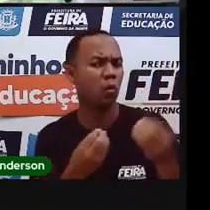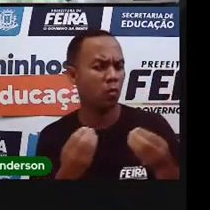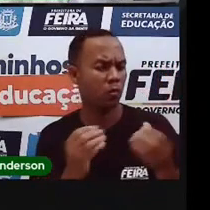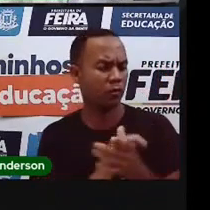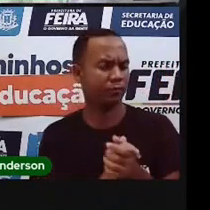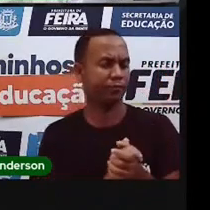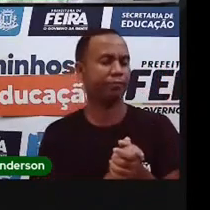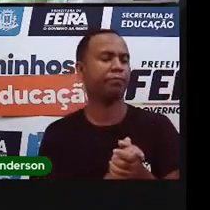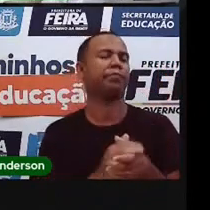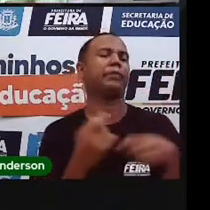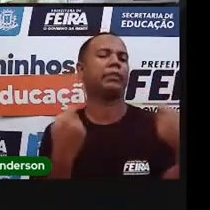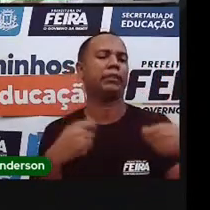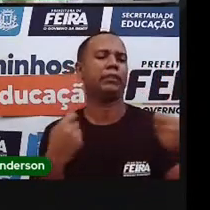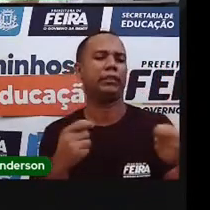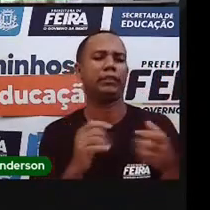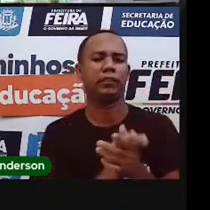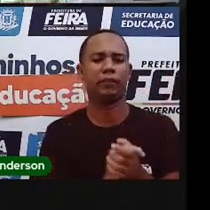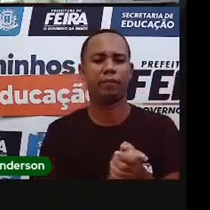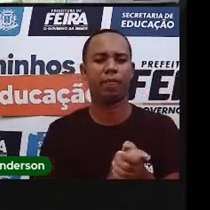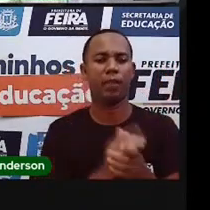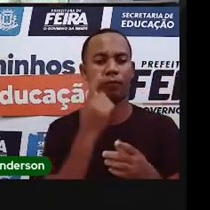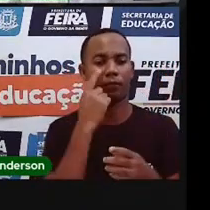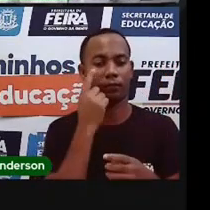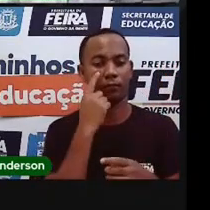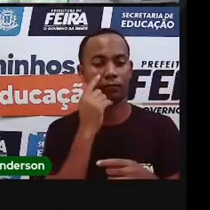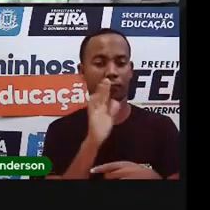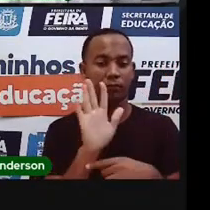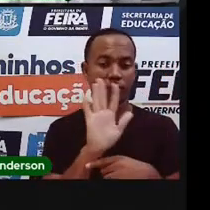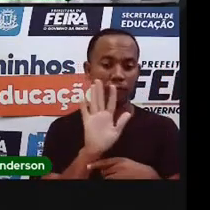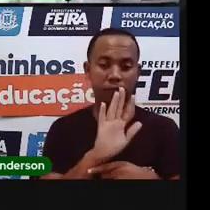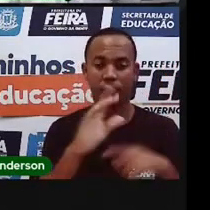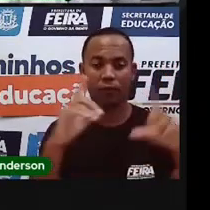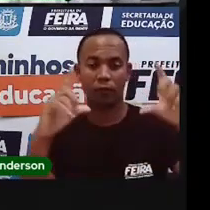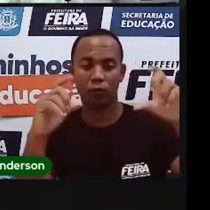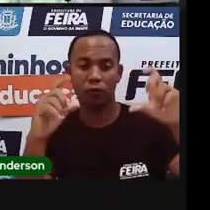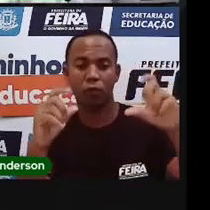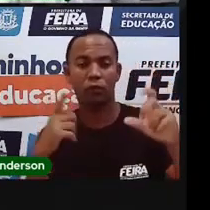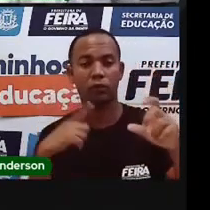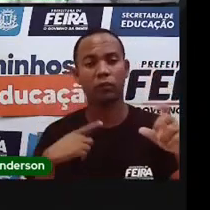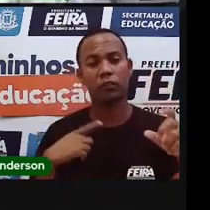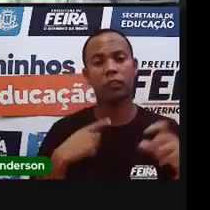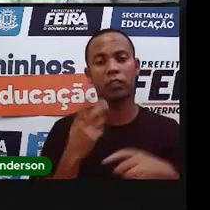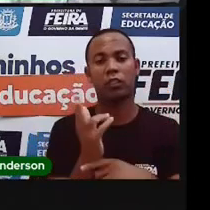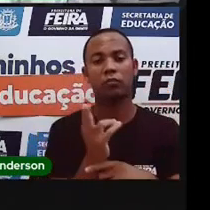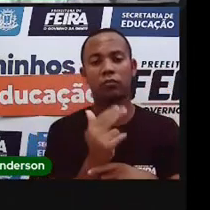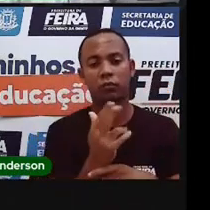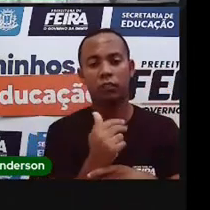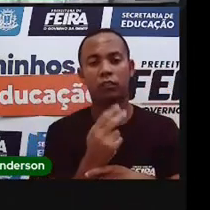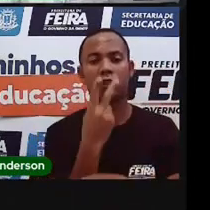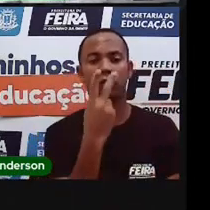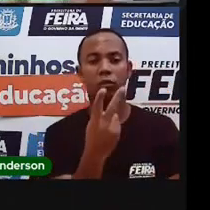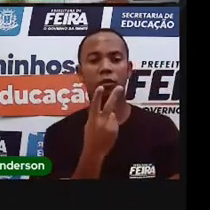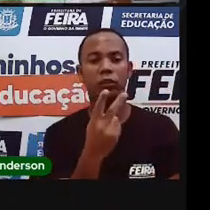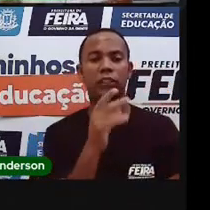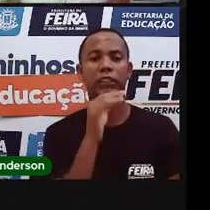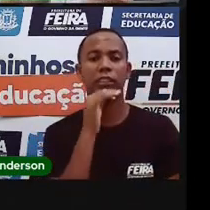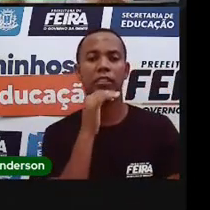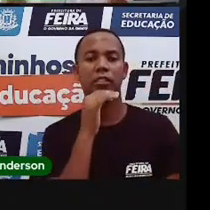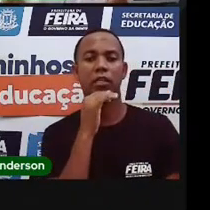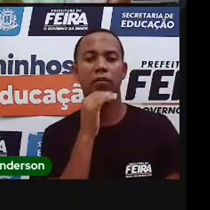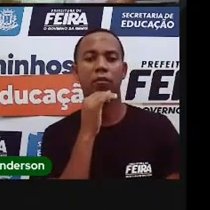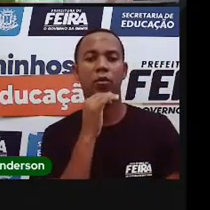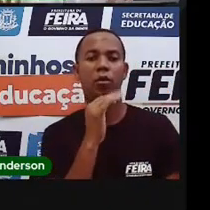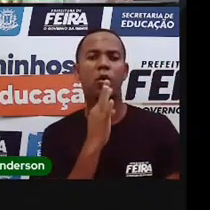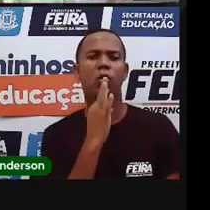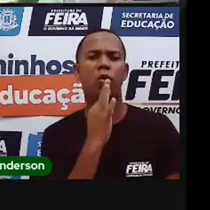comendo. Bom, e aí, nesse slide que a Pró trouxe, tem duas imagens de coisas, na verdade,